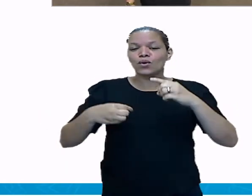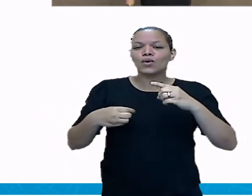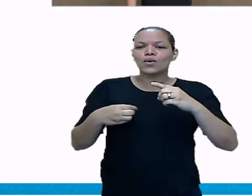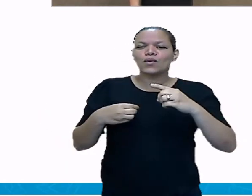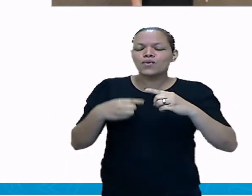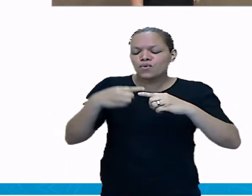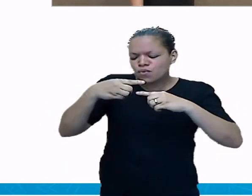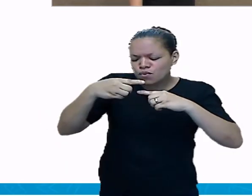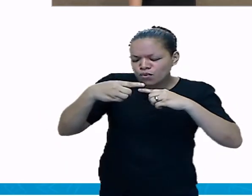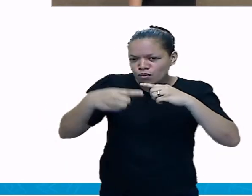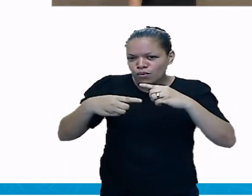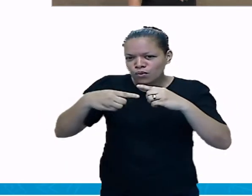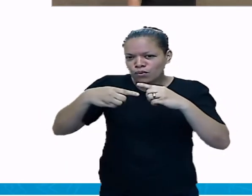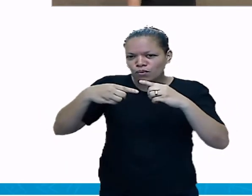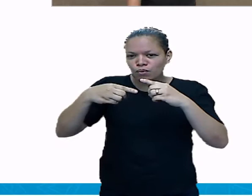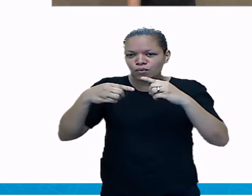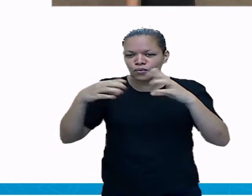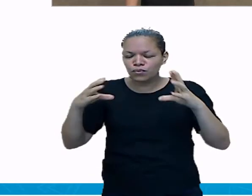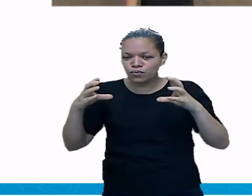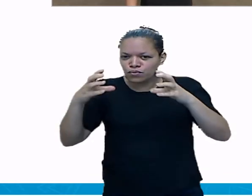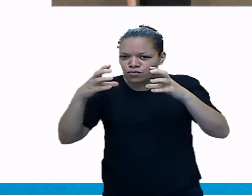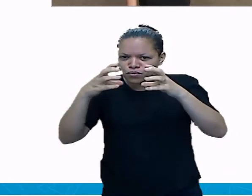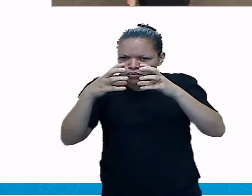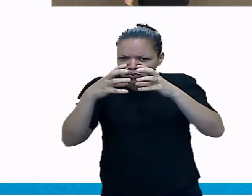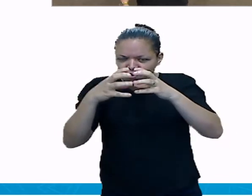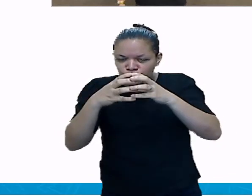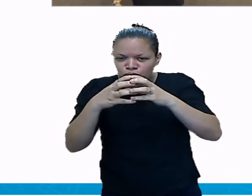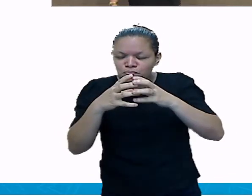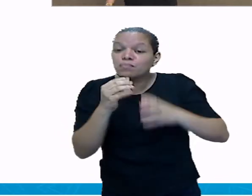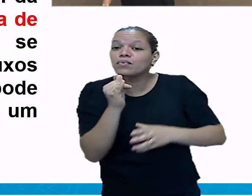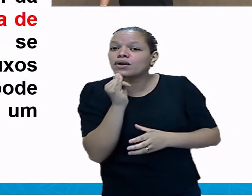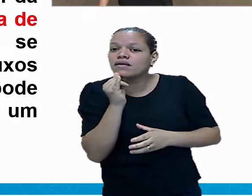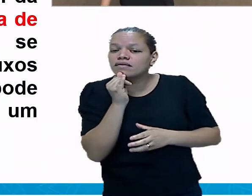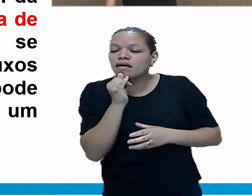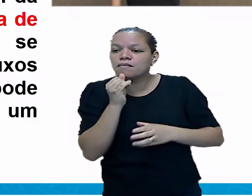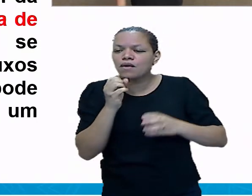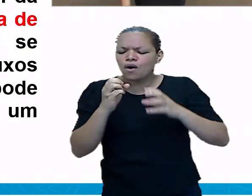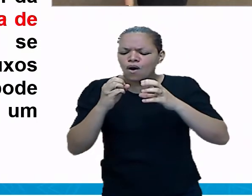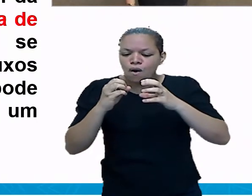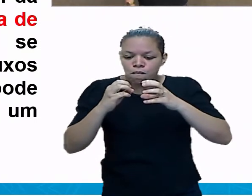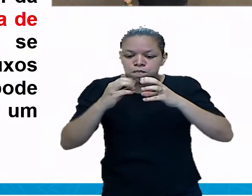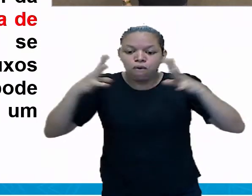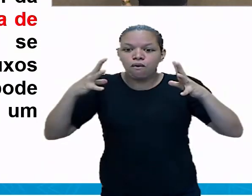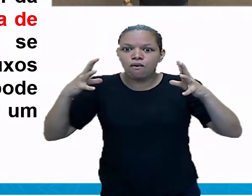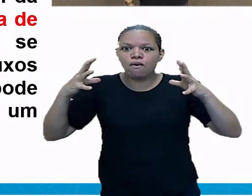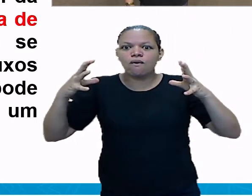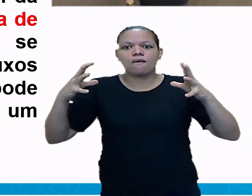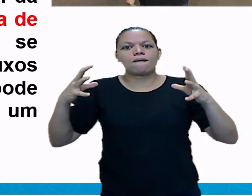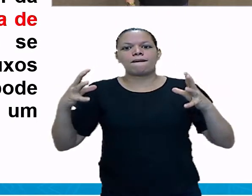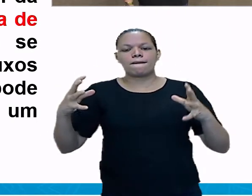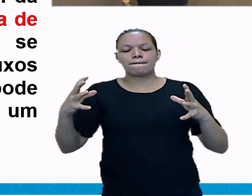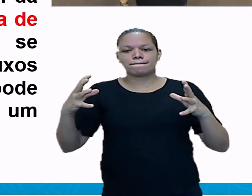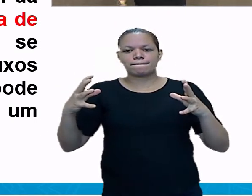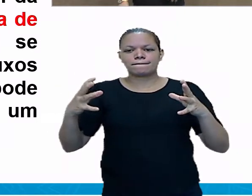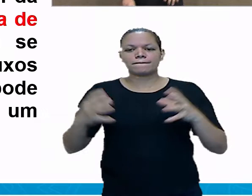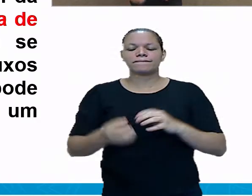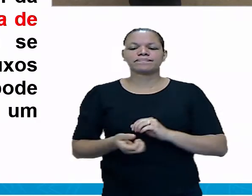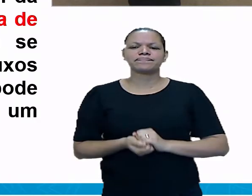energia, como, por exemplo, a explosão nuclear. Energia elétrica,